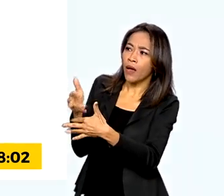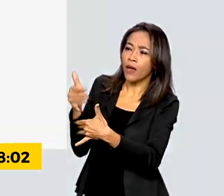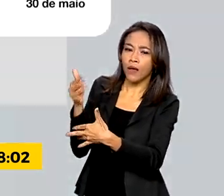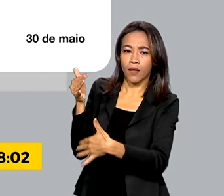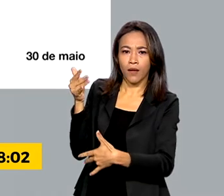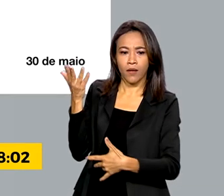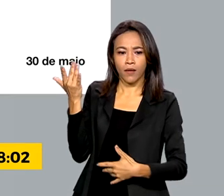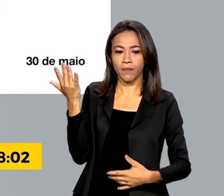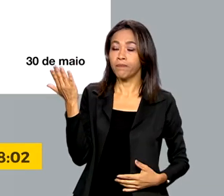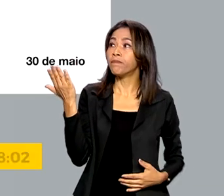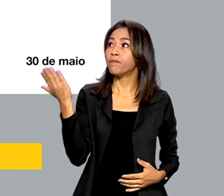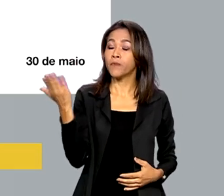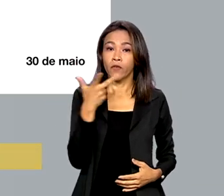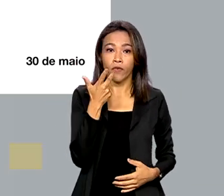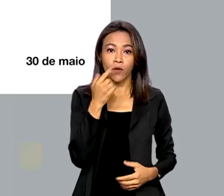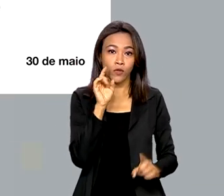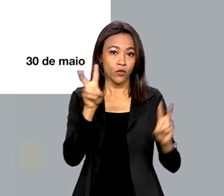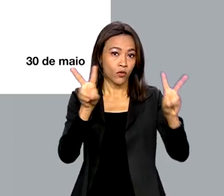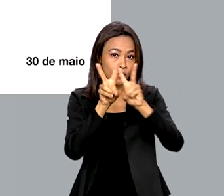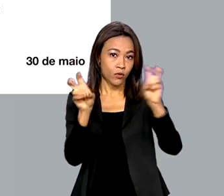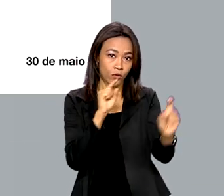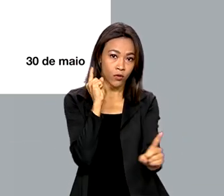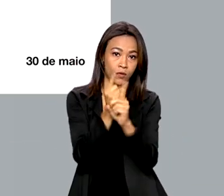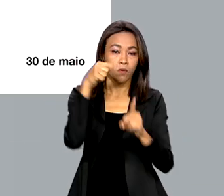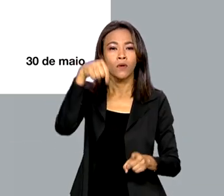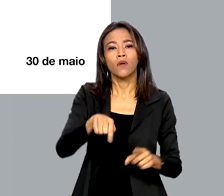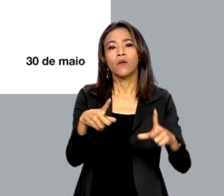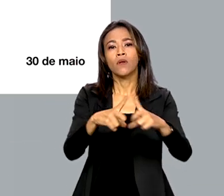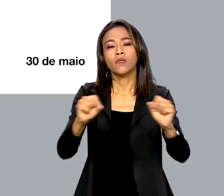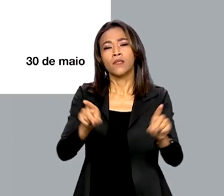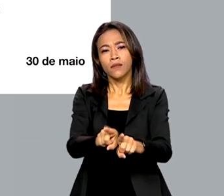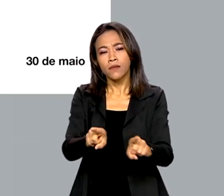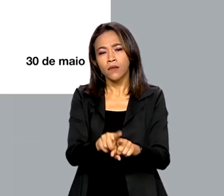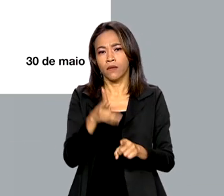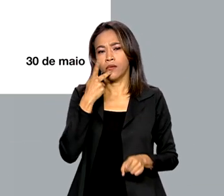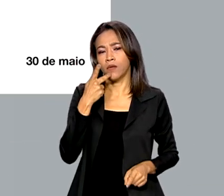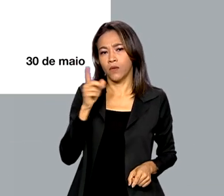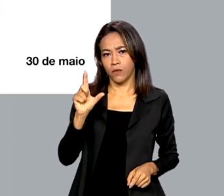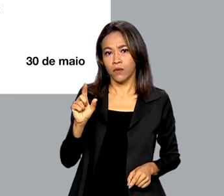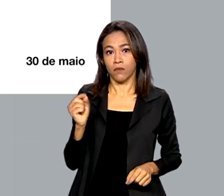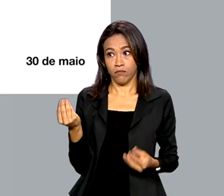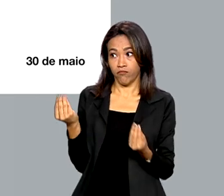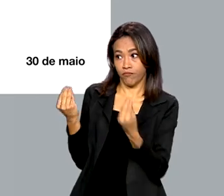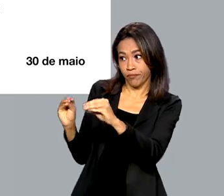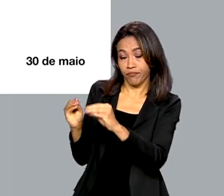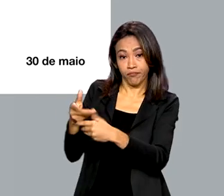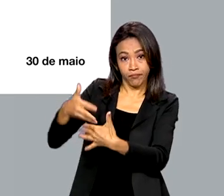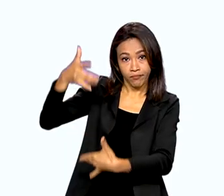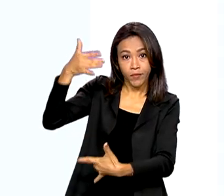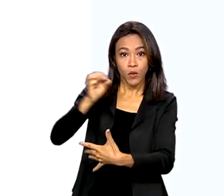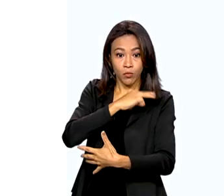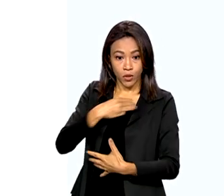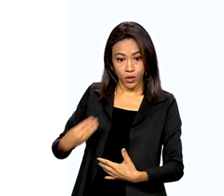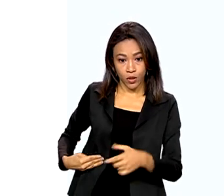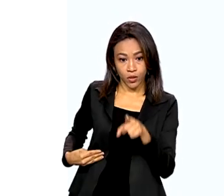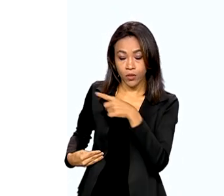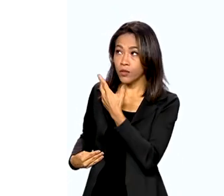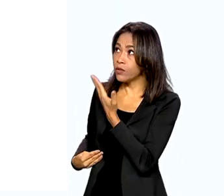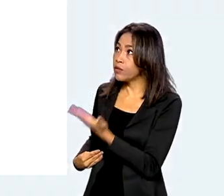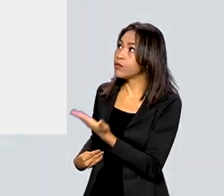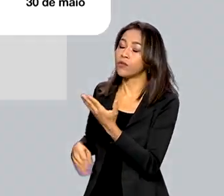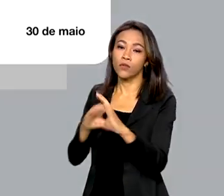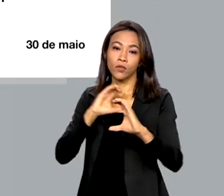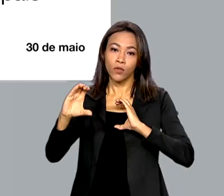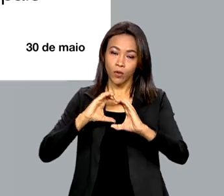sobre esse encontro dos países vizinhos aqui em Brasília. Também falou sobre isso nas redes sociais o ministro da Secretaria de Comunicação Social,